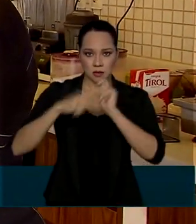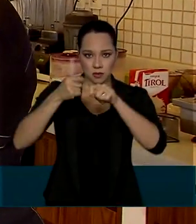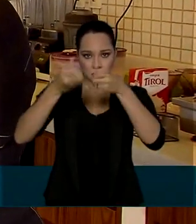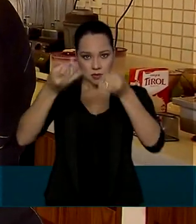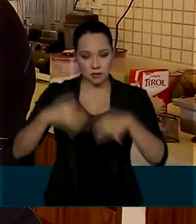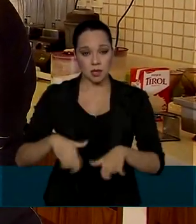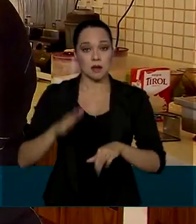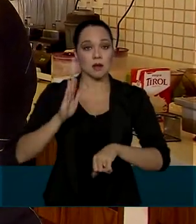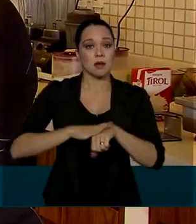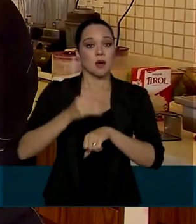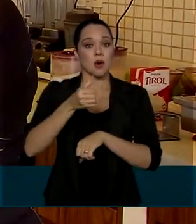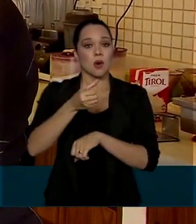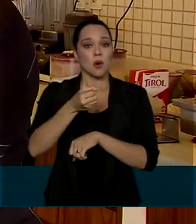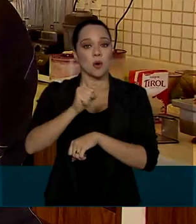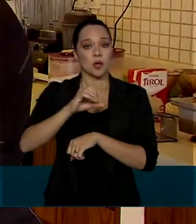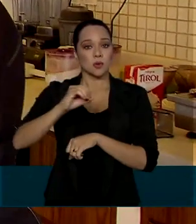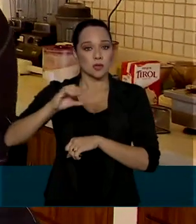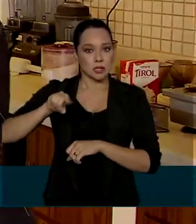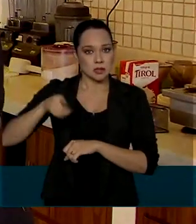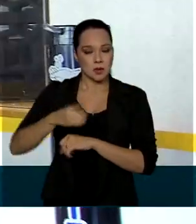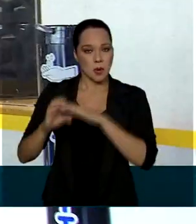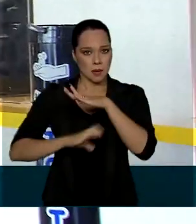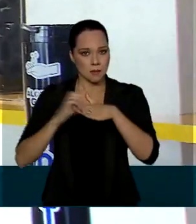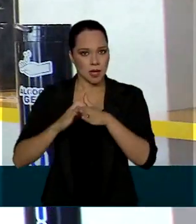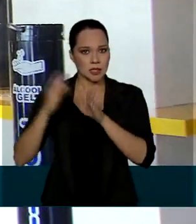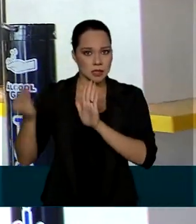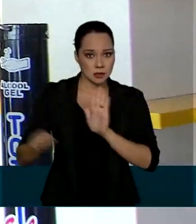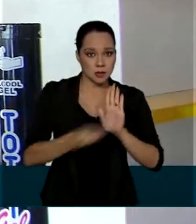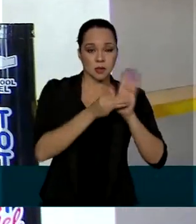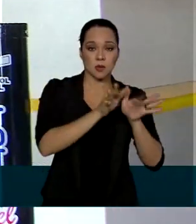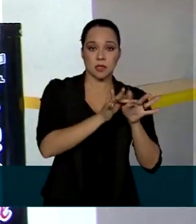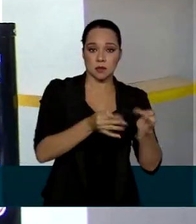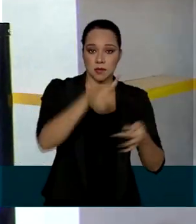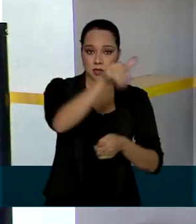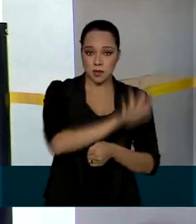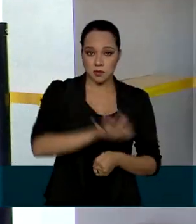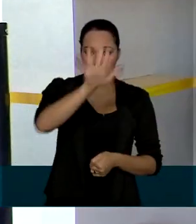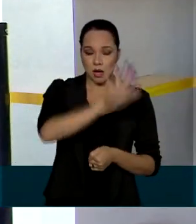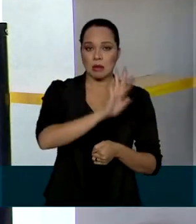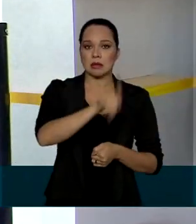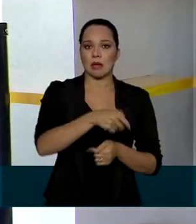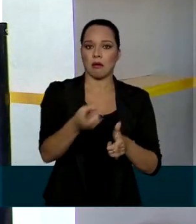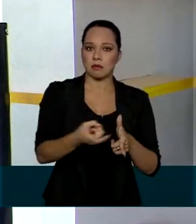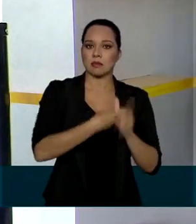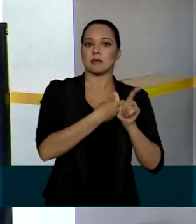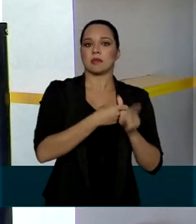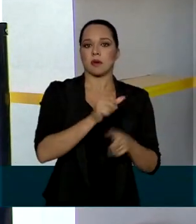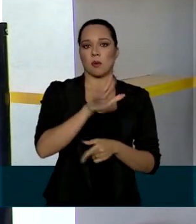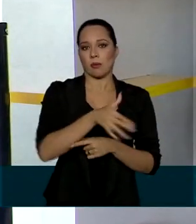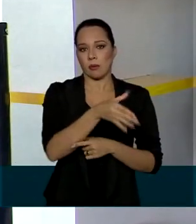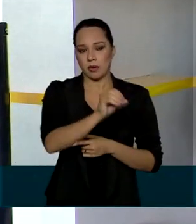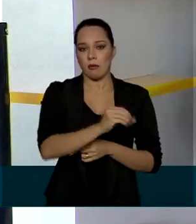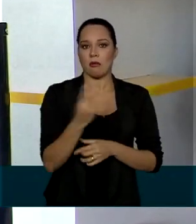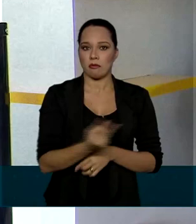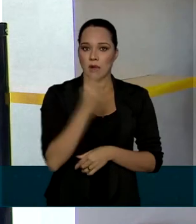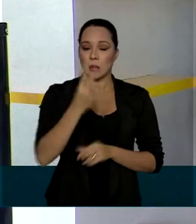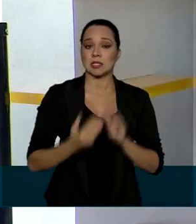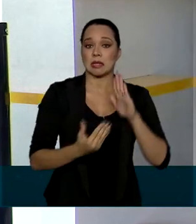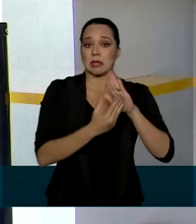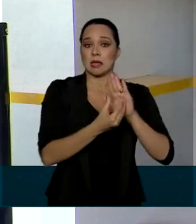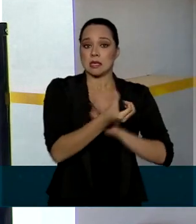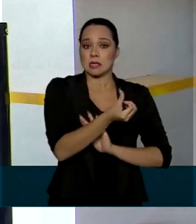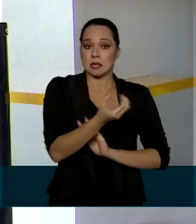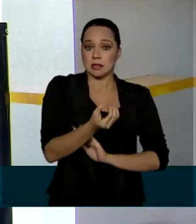mais de 800 mil empresas inscritas hoje no Simples Nacional estão em débito com a União em valores de até